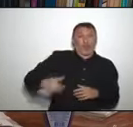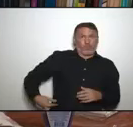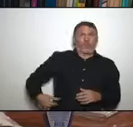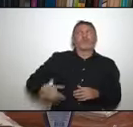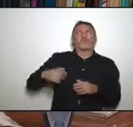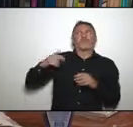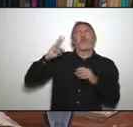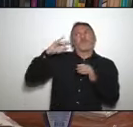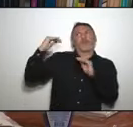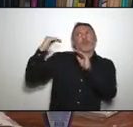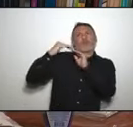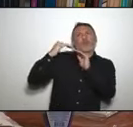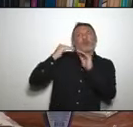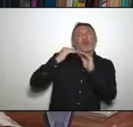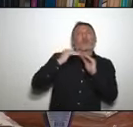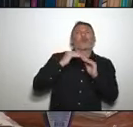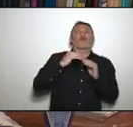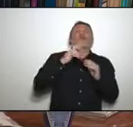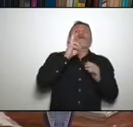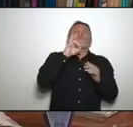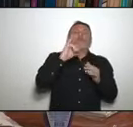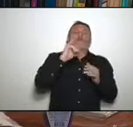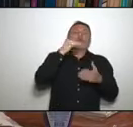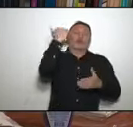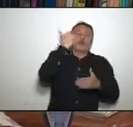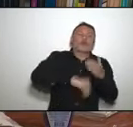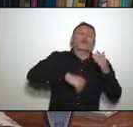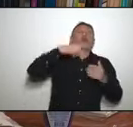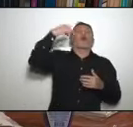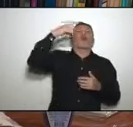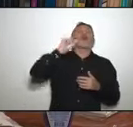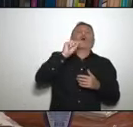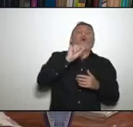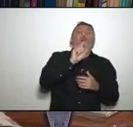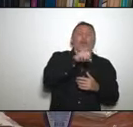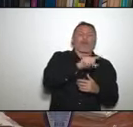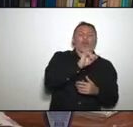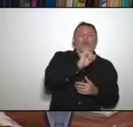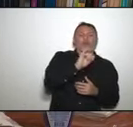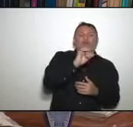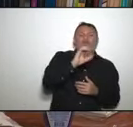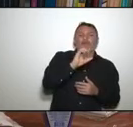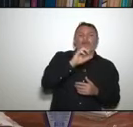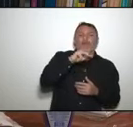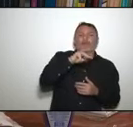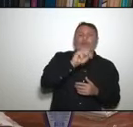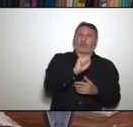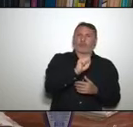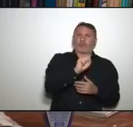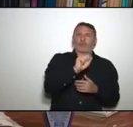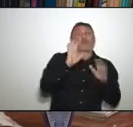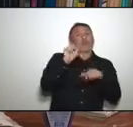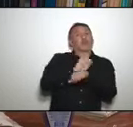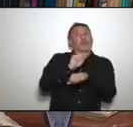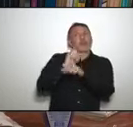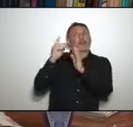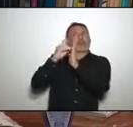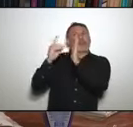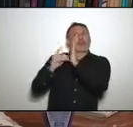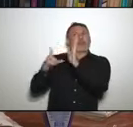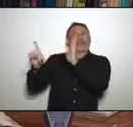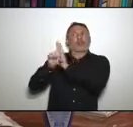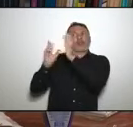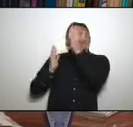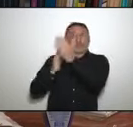um decreto depois de uma lei, depois de uma lei para validar o decreto. Então, nós faremos a isenção do ICMS por